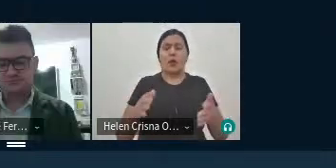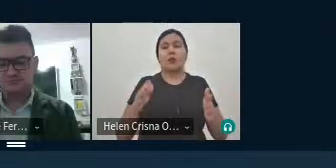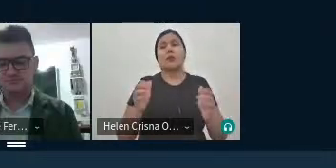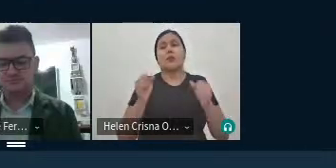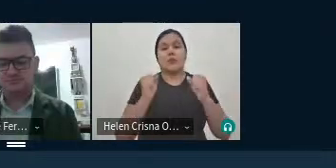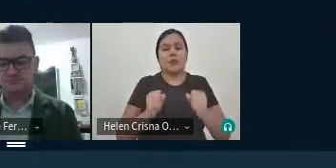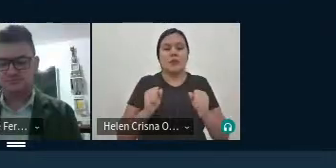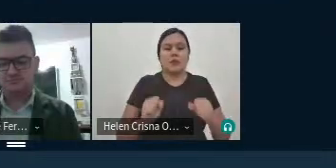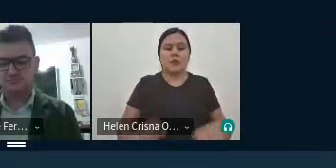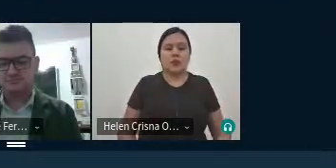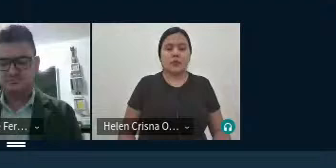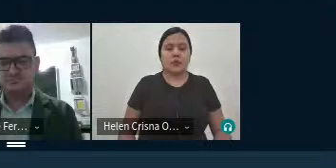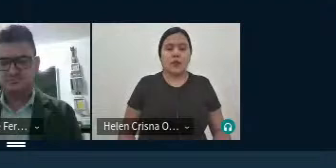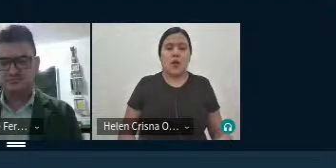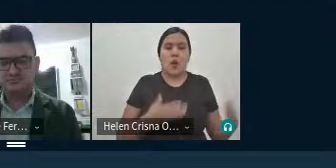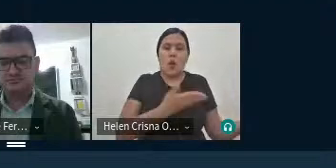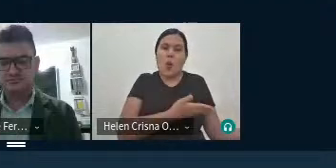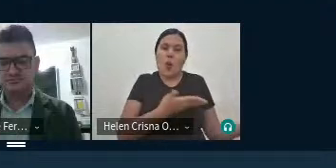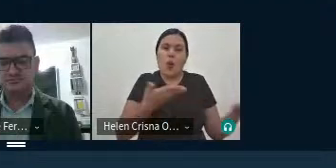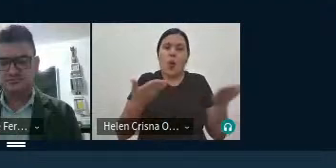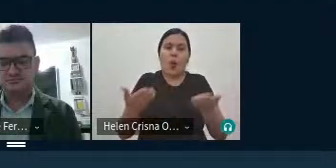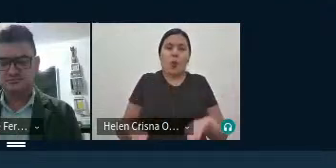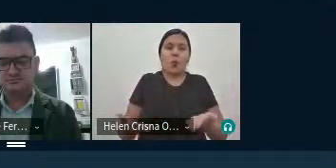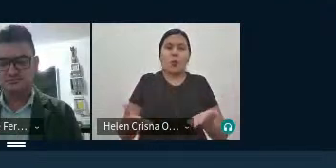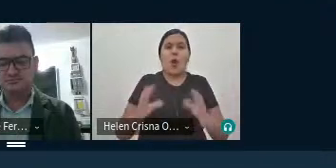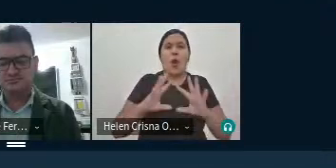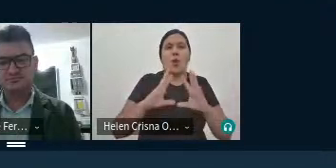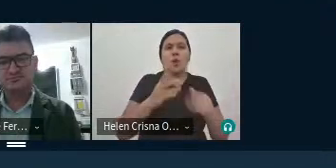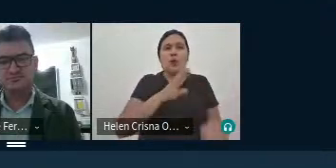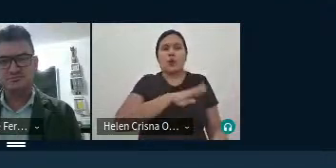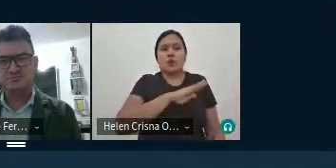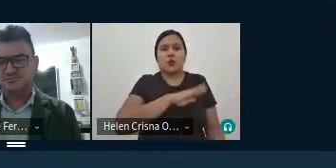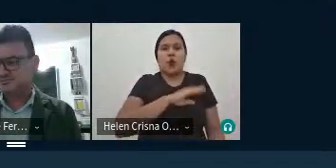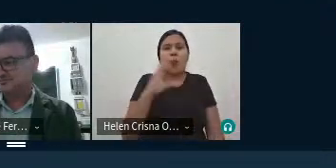chamar os nossos colegas eu caso